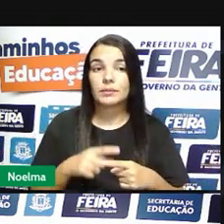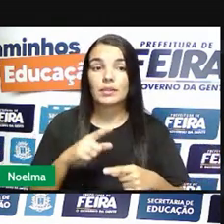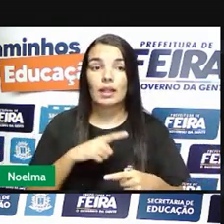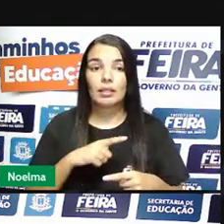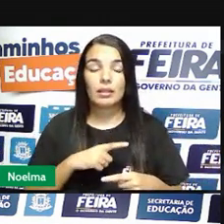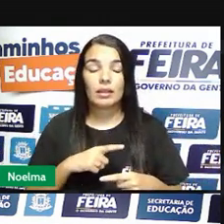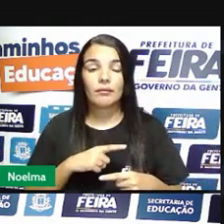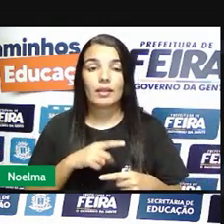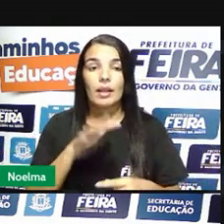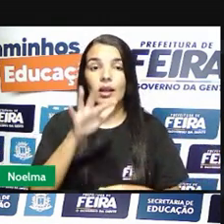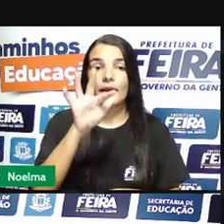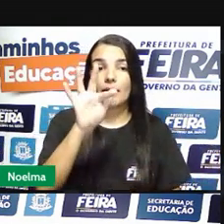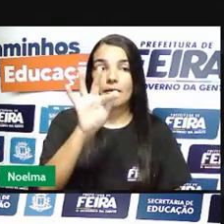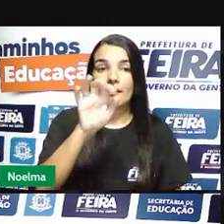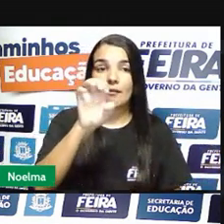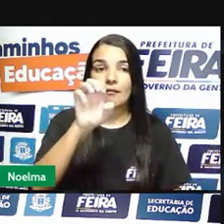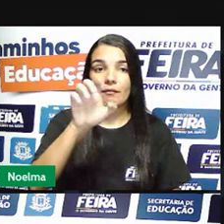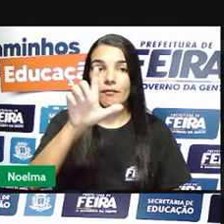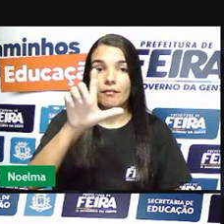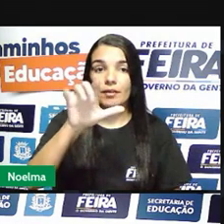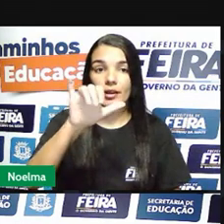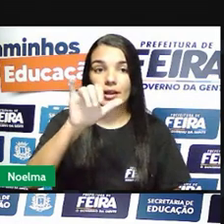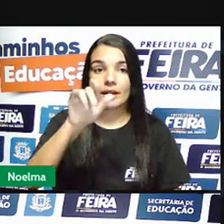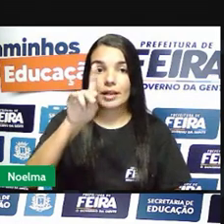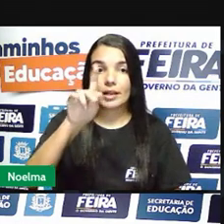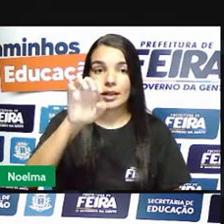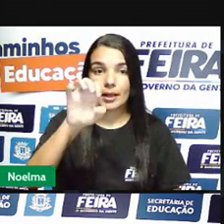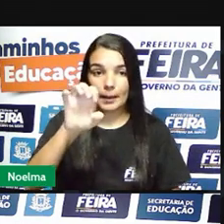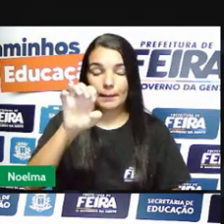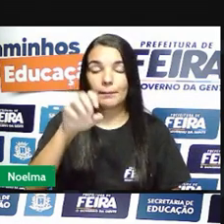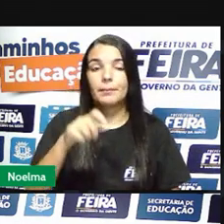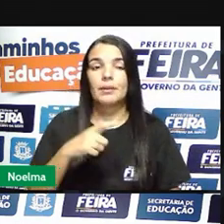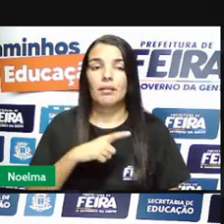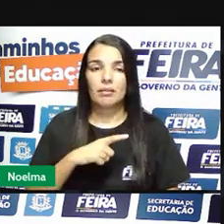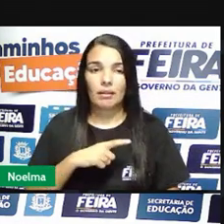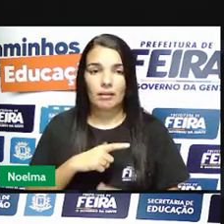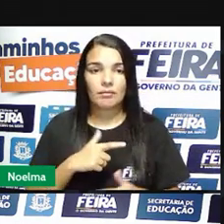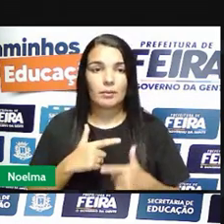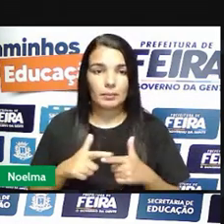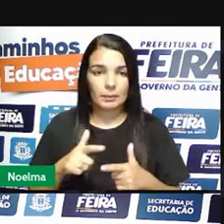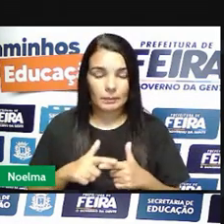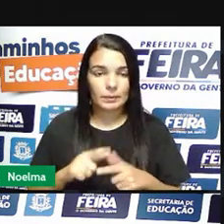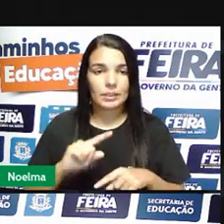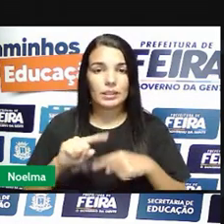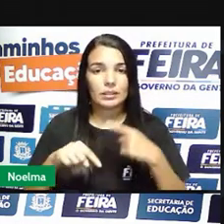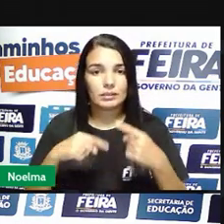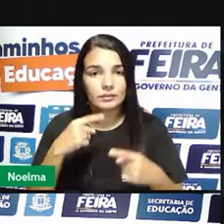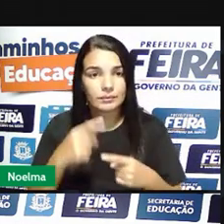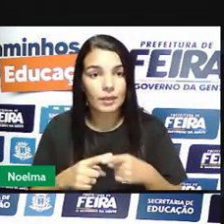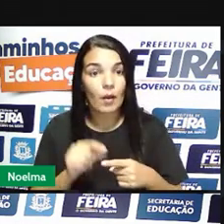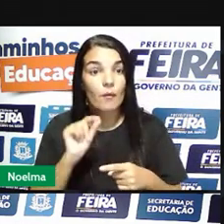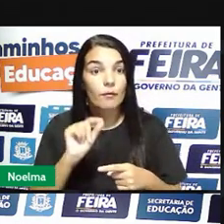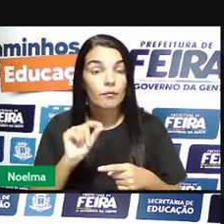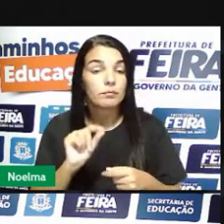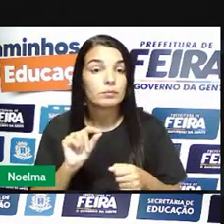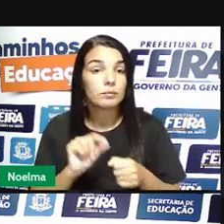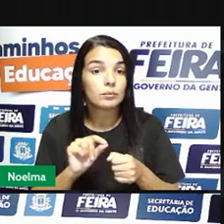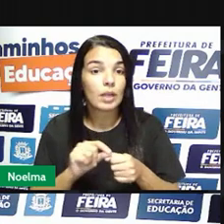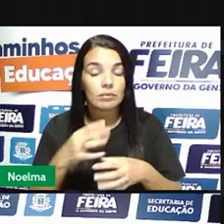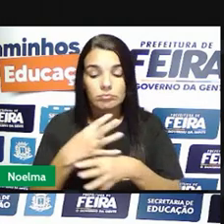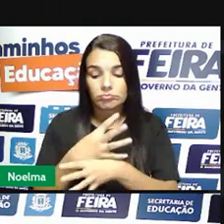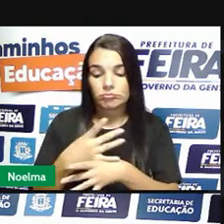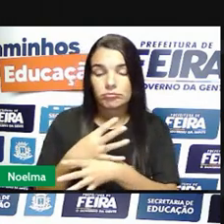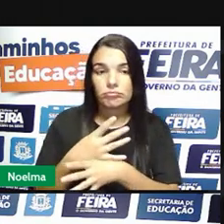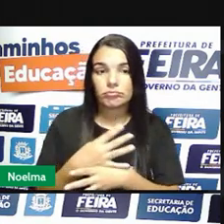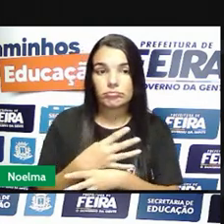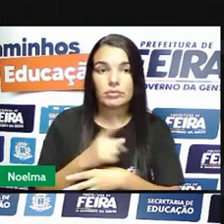intensificação na fiscalização, porque eles ficaram com medo, né? De uma segunda revolta. E a criação da Capitania de Minas Gerais, já